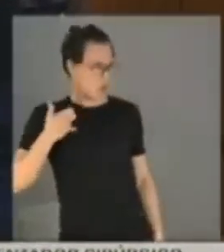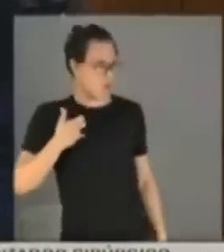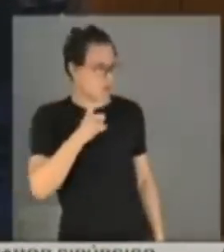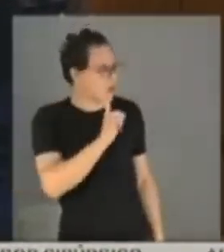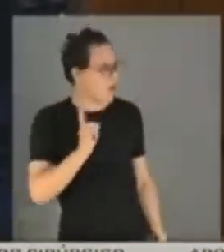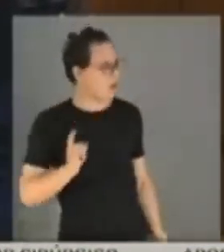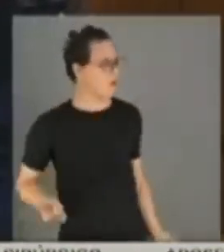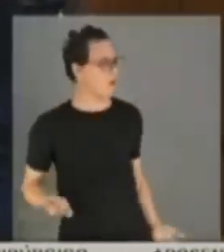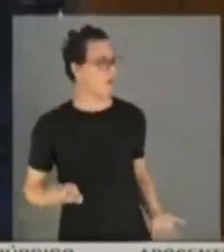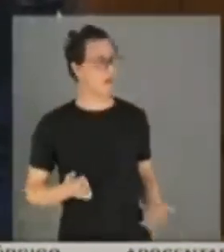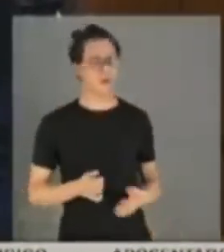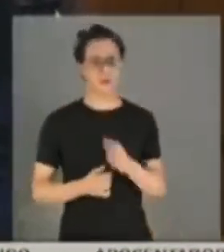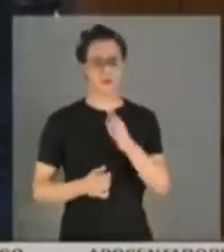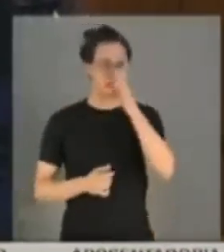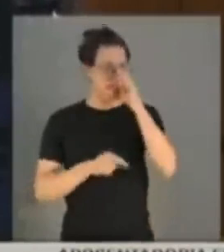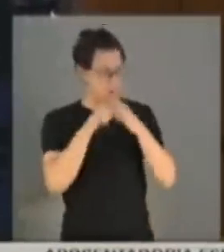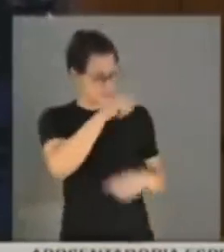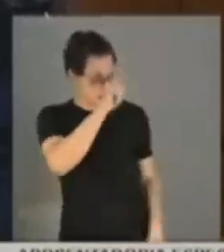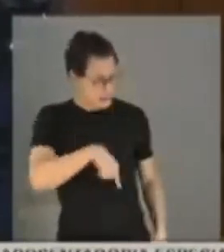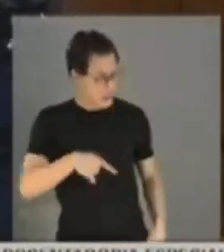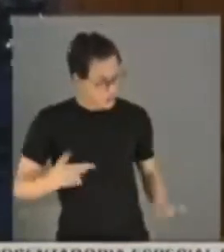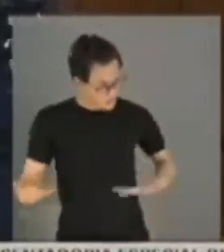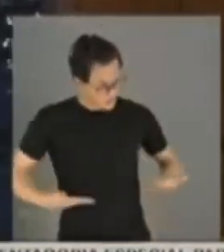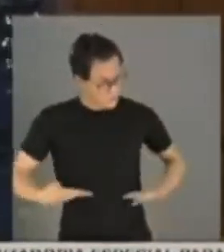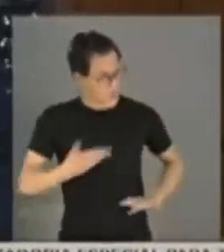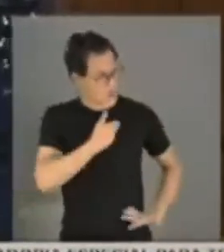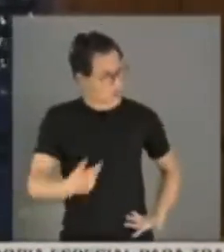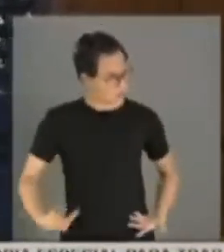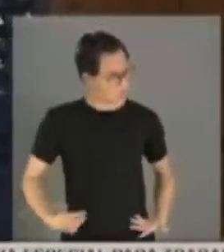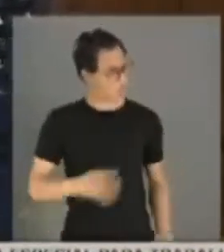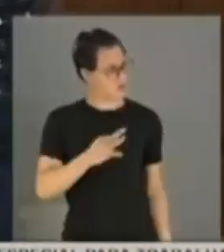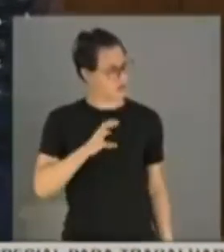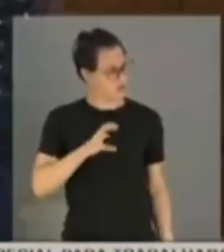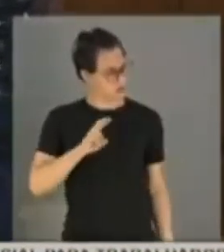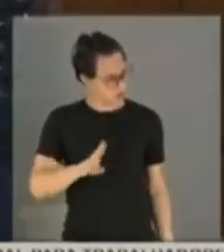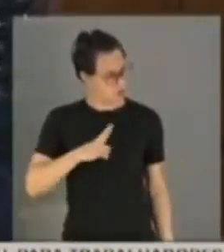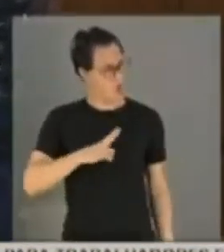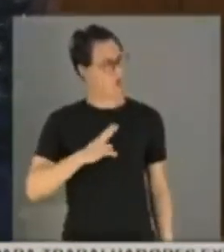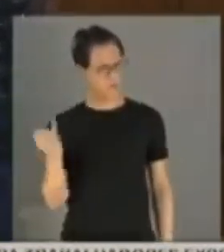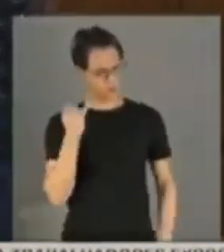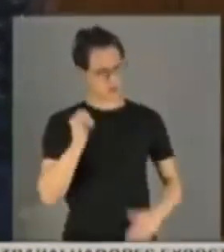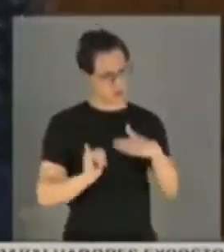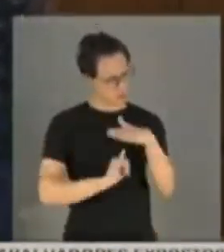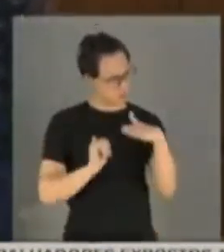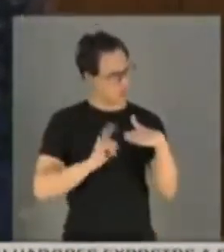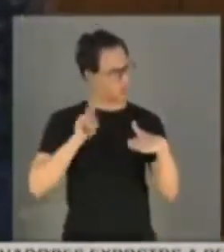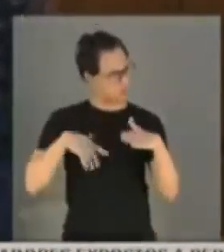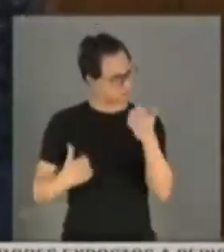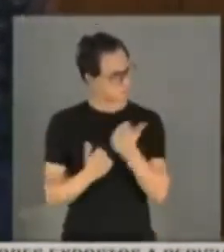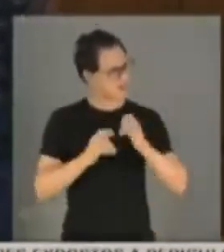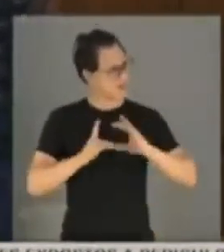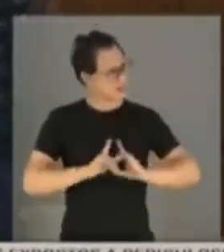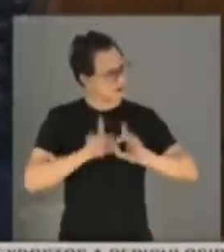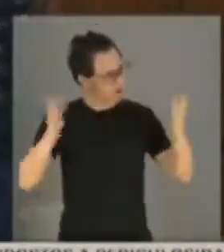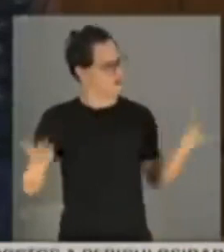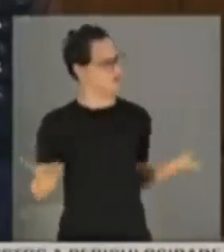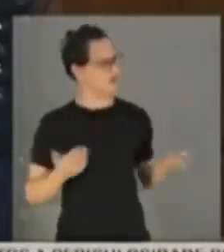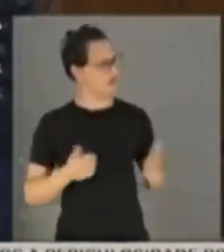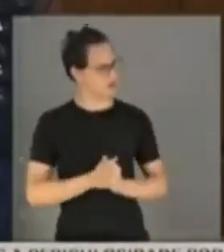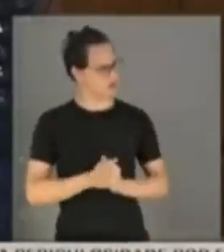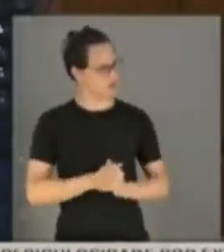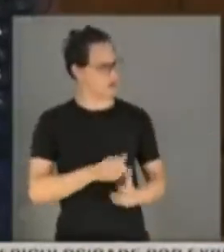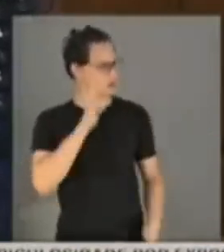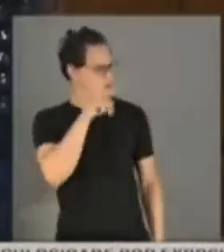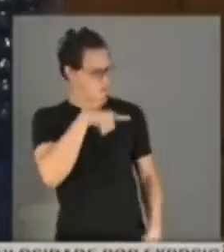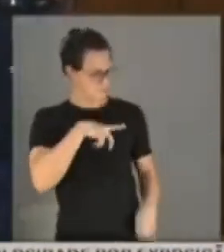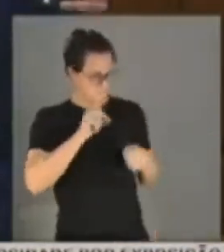O é funcionário público do TCU, uma instituição tão nobre para fortalecimento da democracia. O